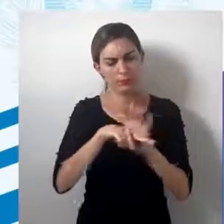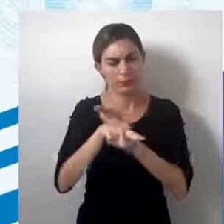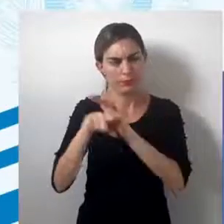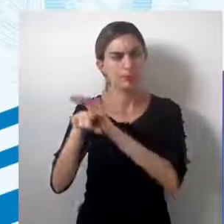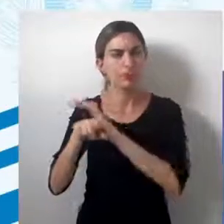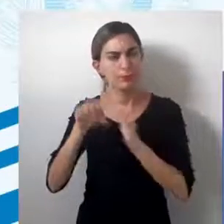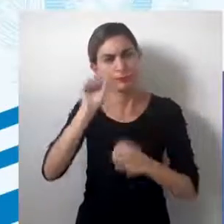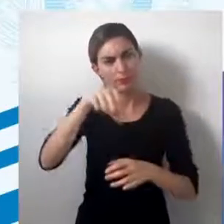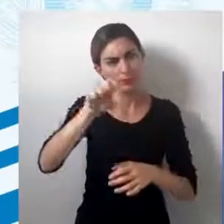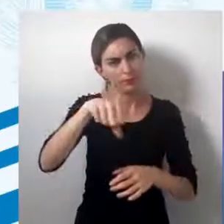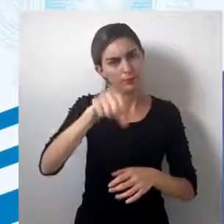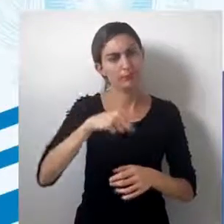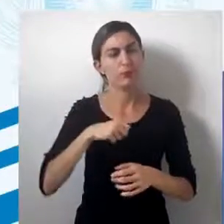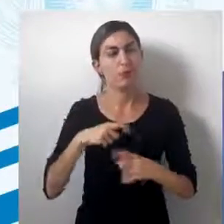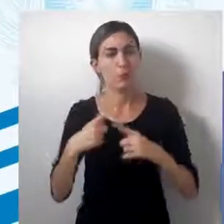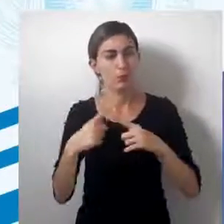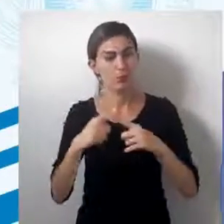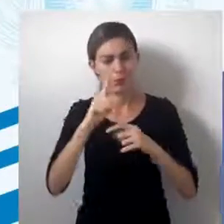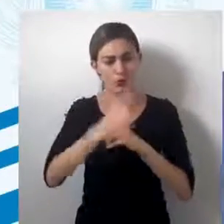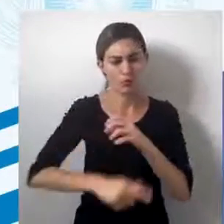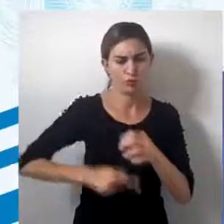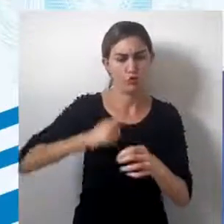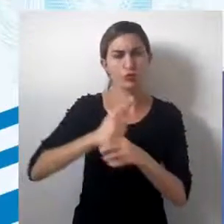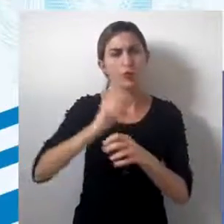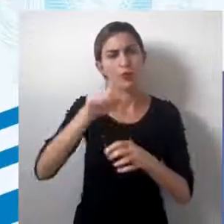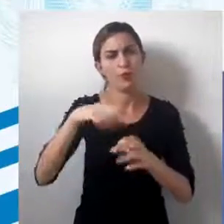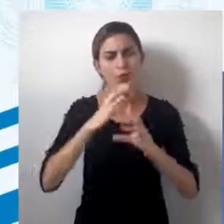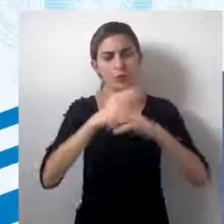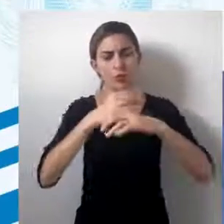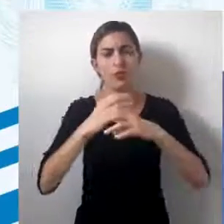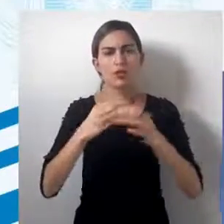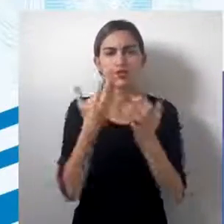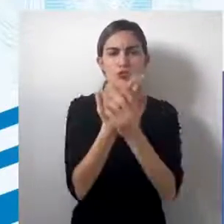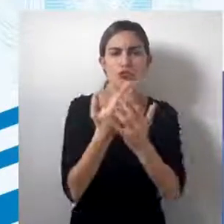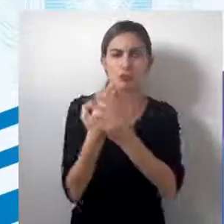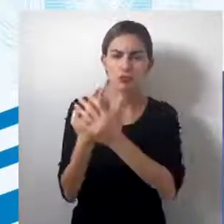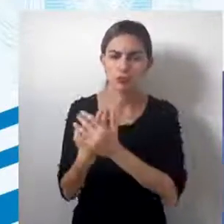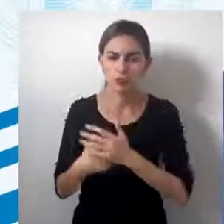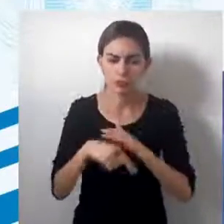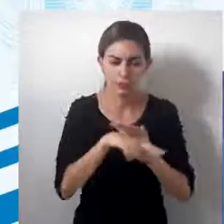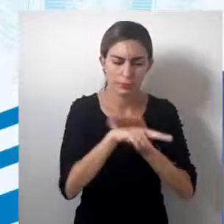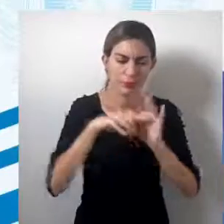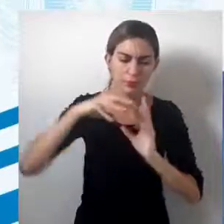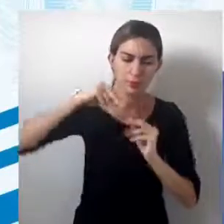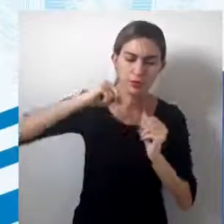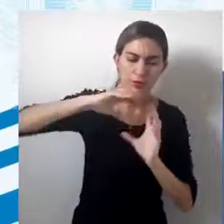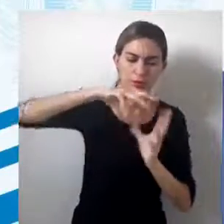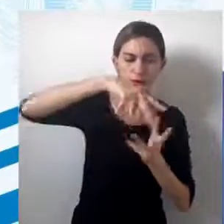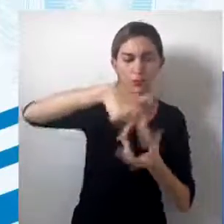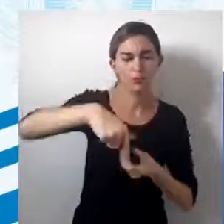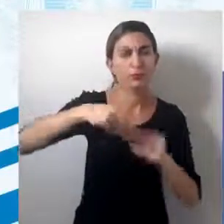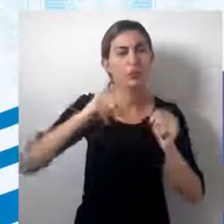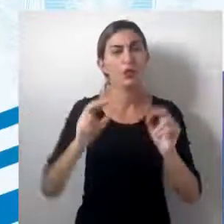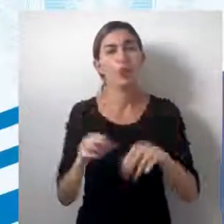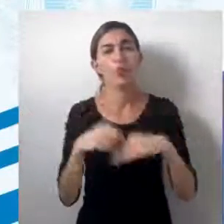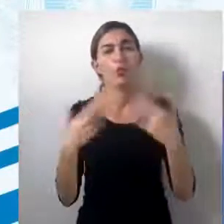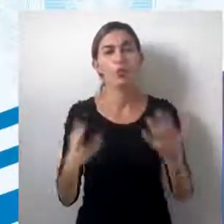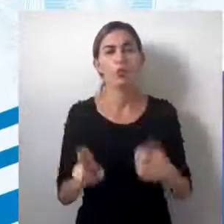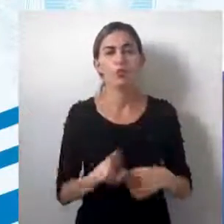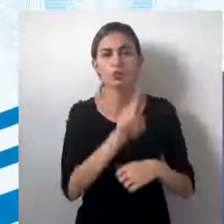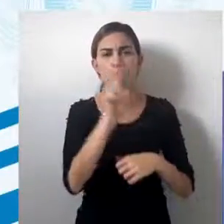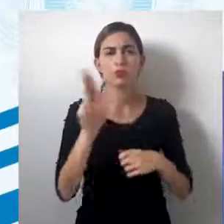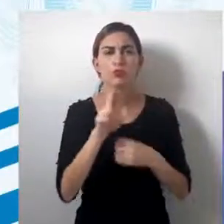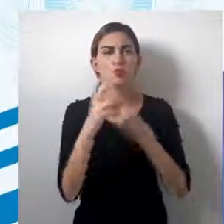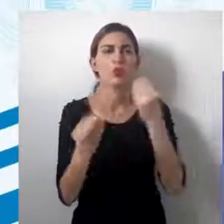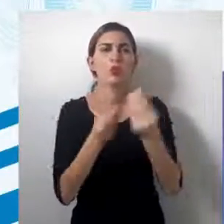espaço? Sim, porque a geografia é a ciência que analisa a dinâmica da Terra. Então, qual a utilidade,